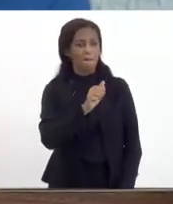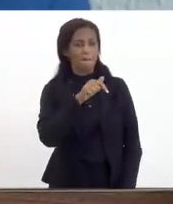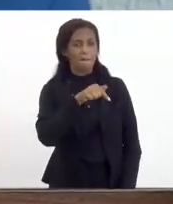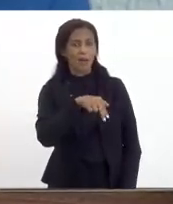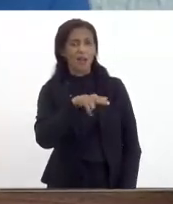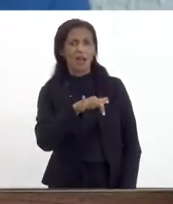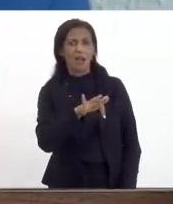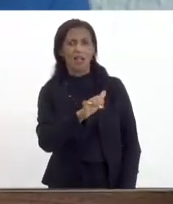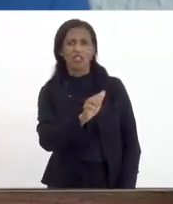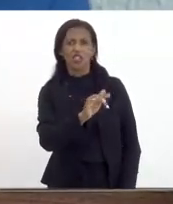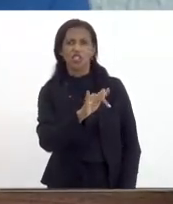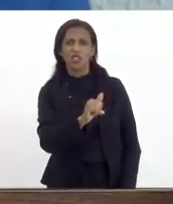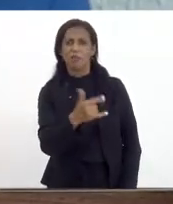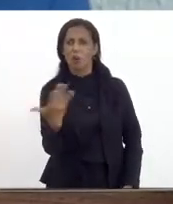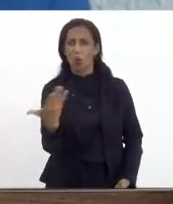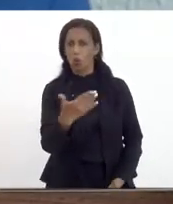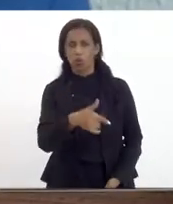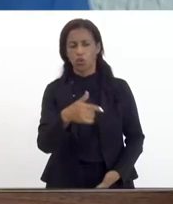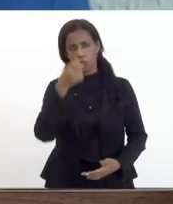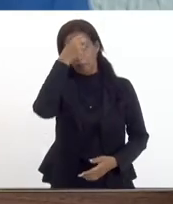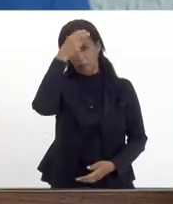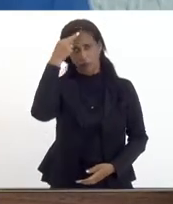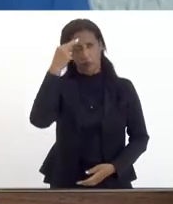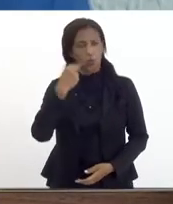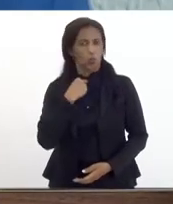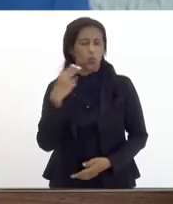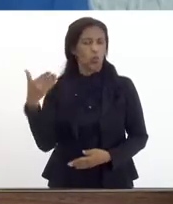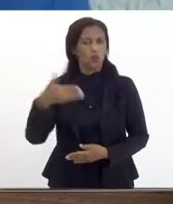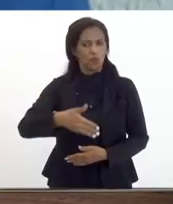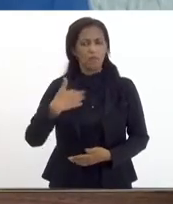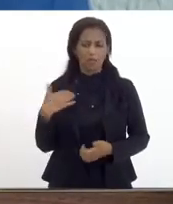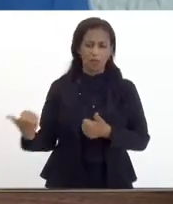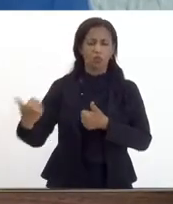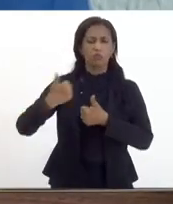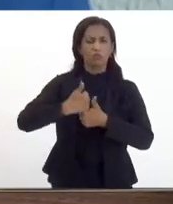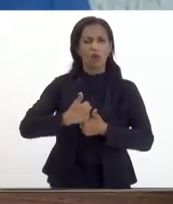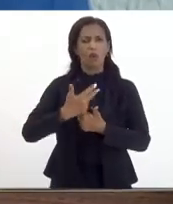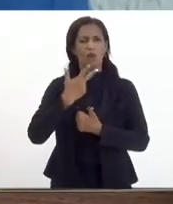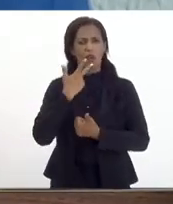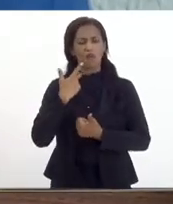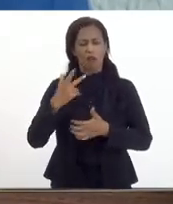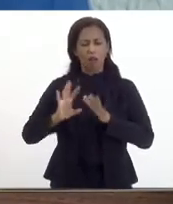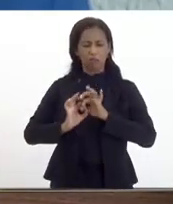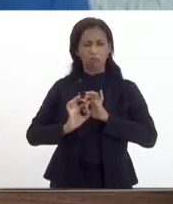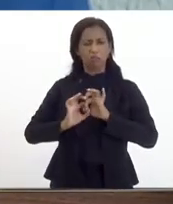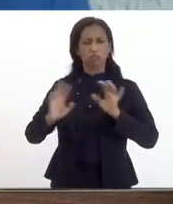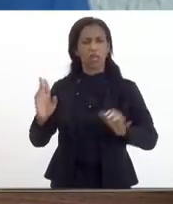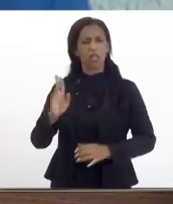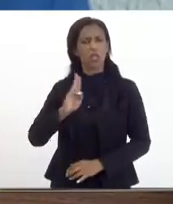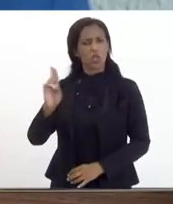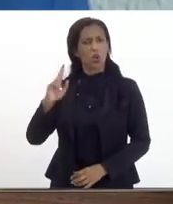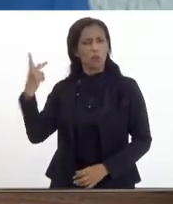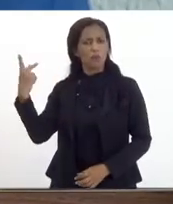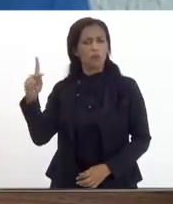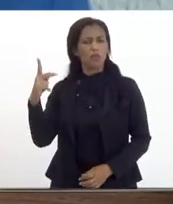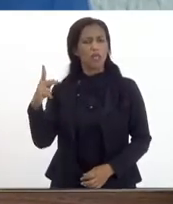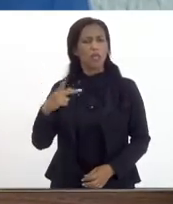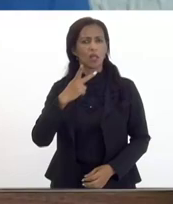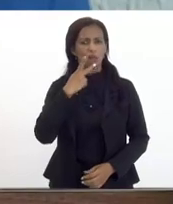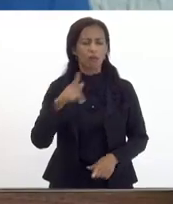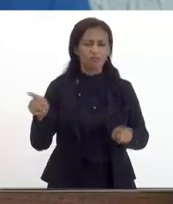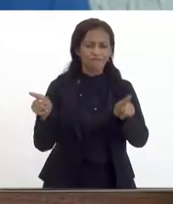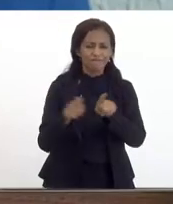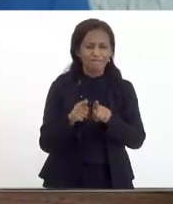pôde estar aqui o prefeito Alam mas fala em nome dele me autorizou a falar em nome dele que também